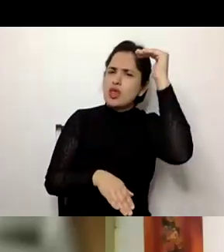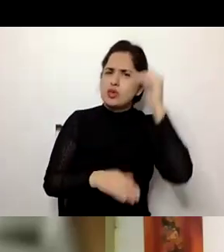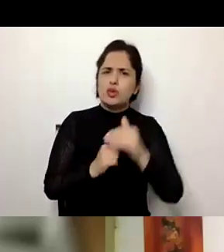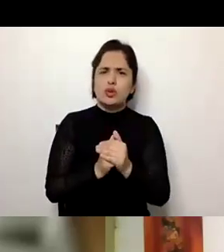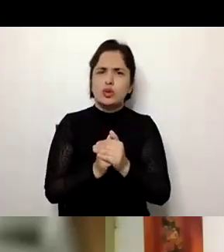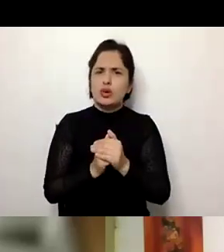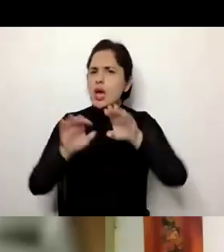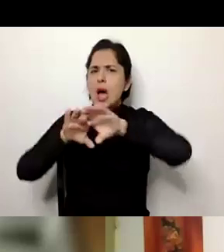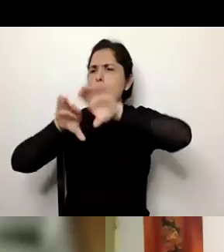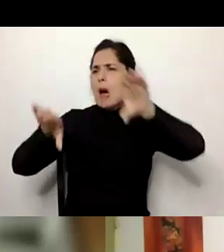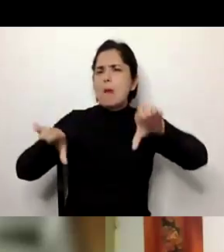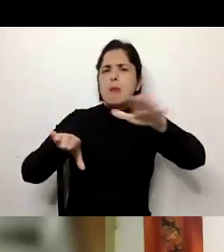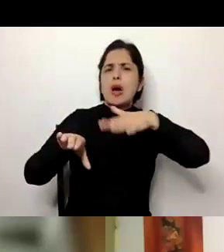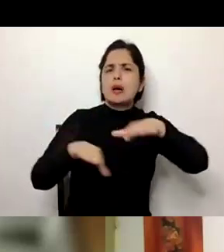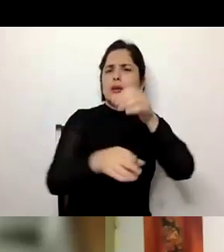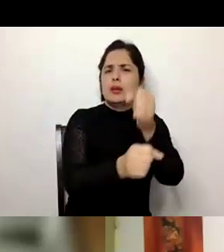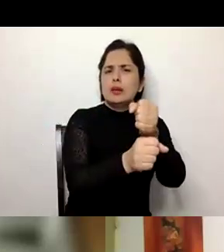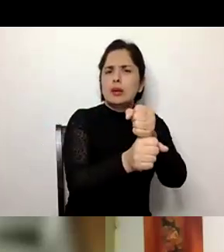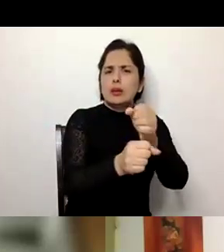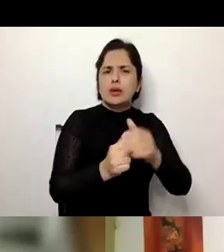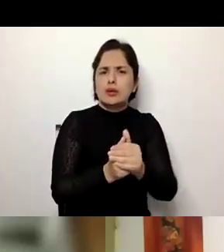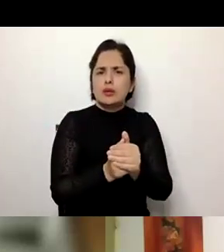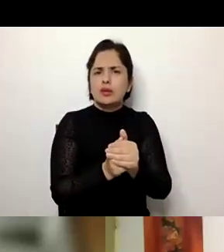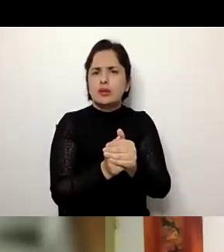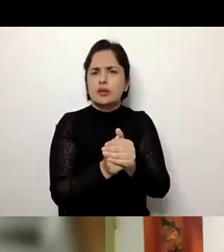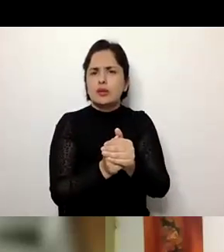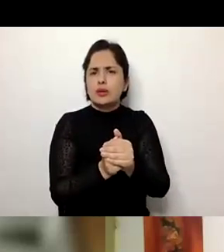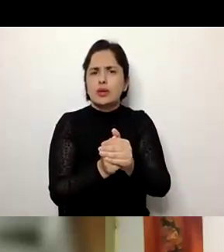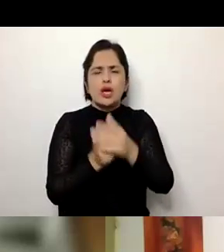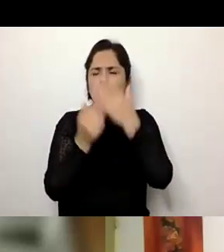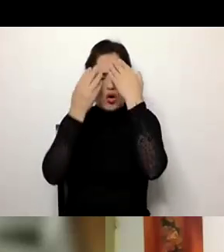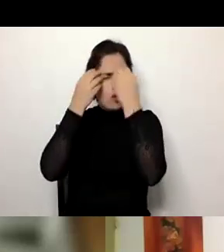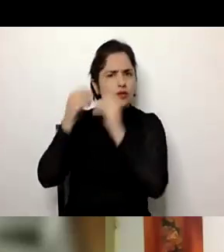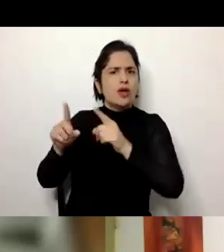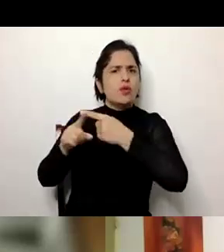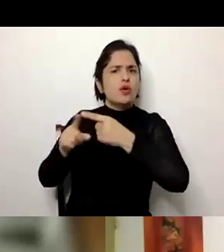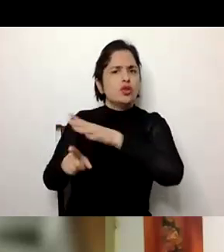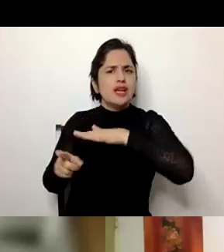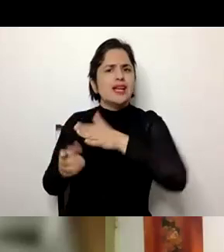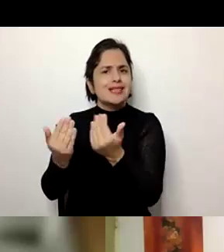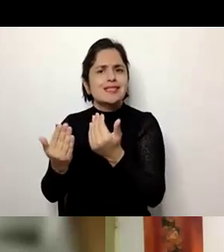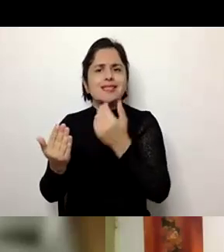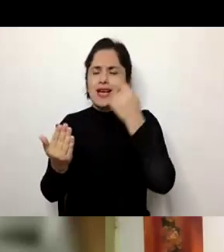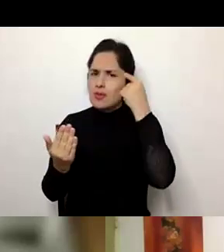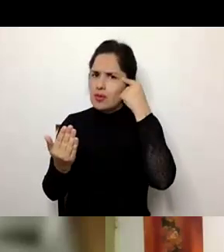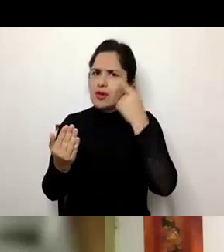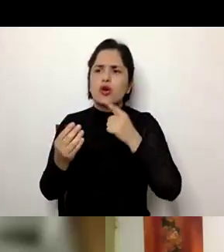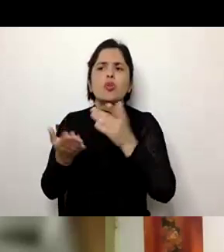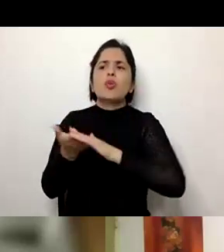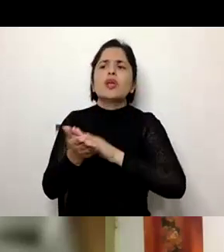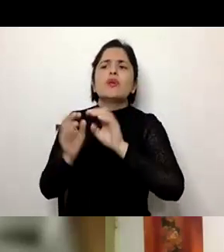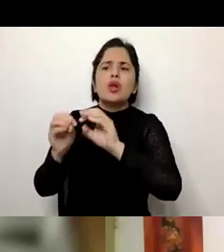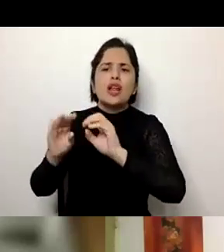parte do mundo do trabalho, e nós esquecemos de outros aspectos que precisam ser considerados, como a formação de família, que é